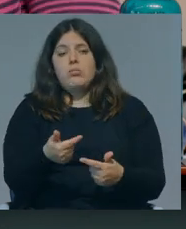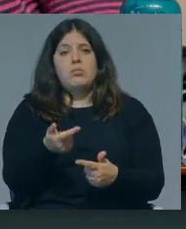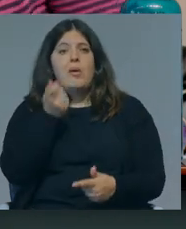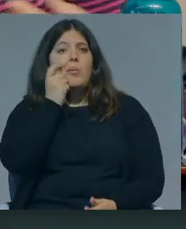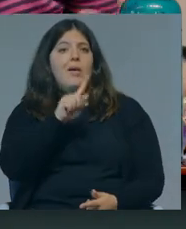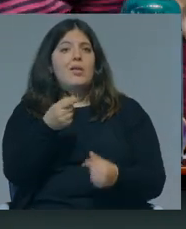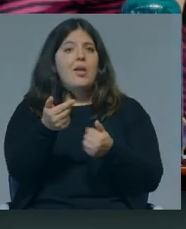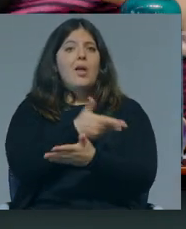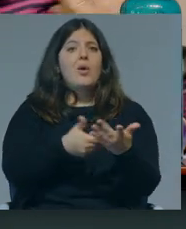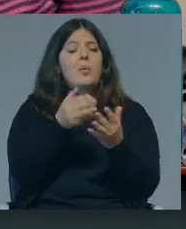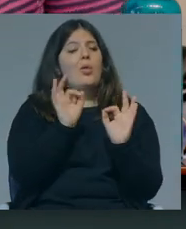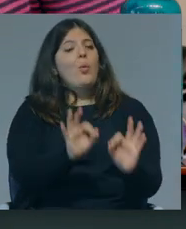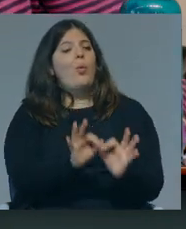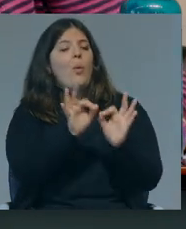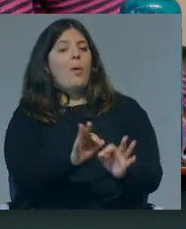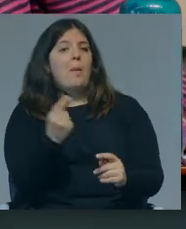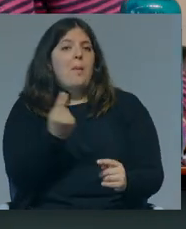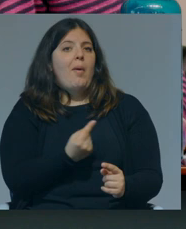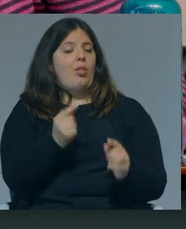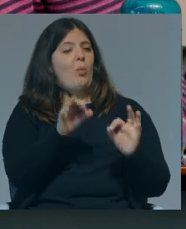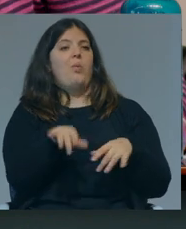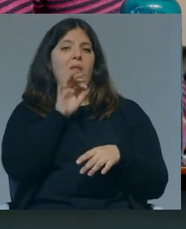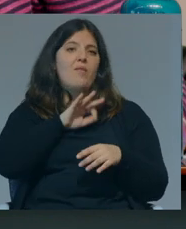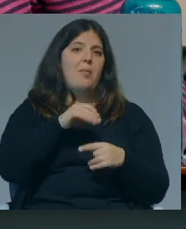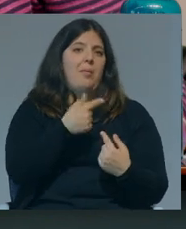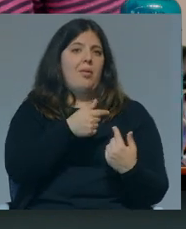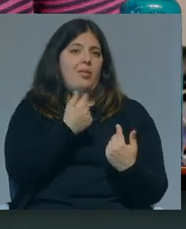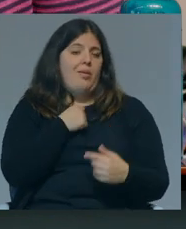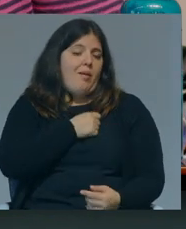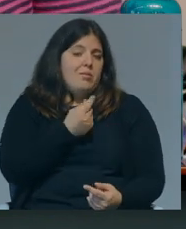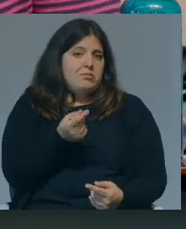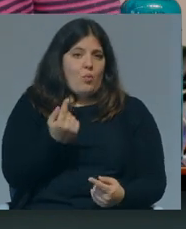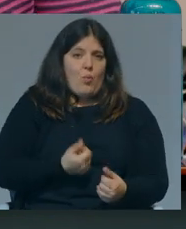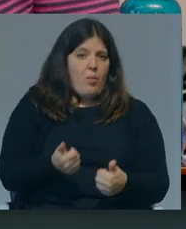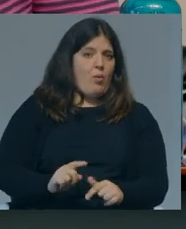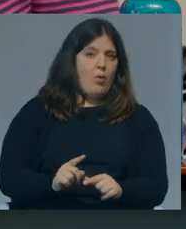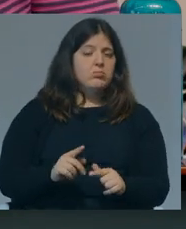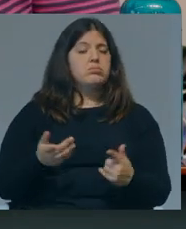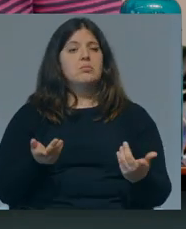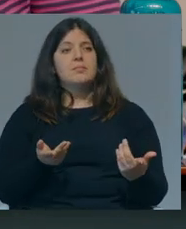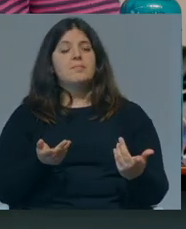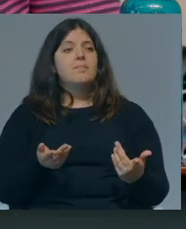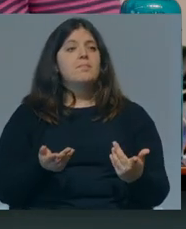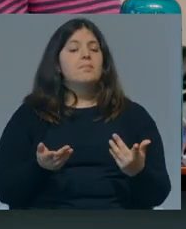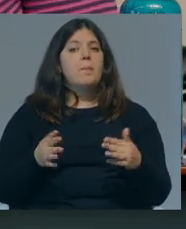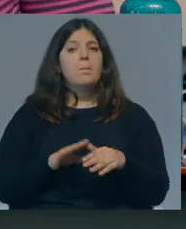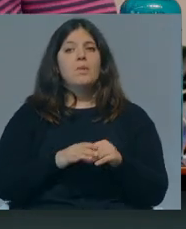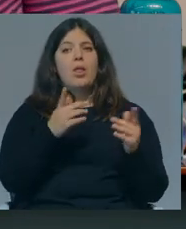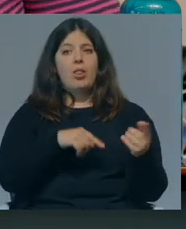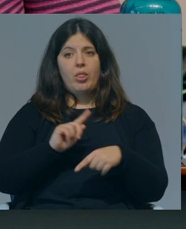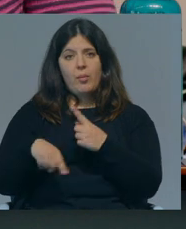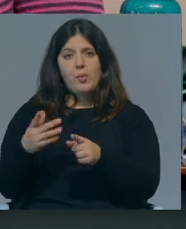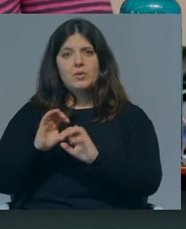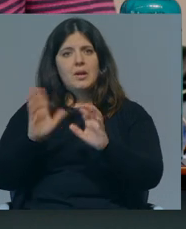tem a economia do cuidado nos seus ombros. E, portanto, quer dizer... E depois,